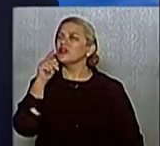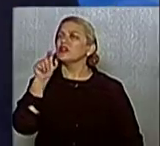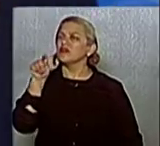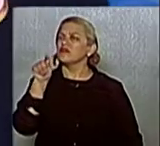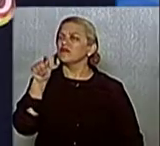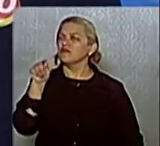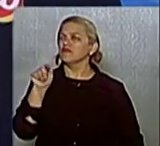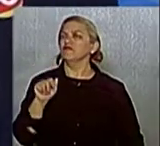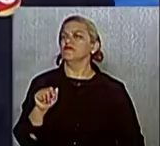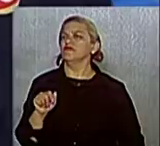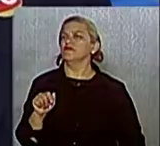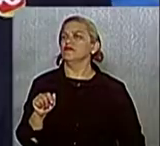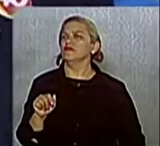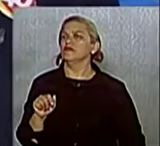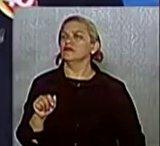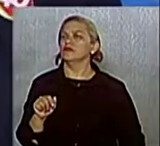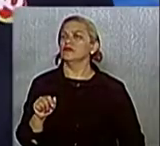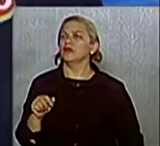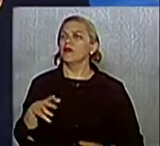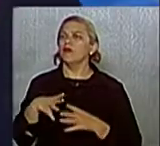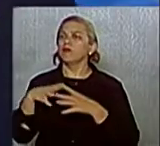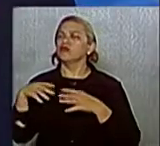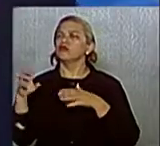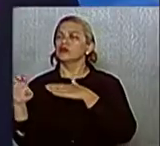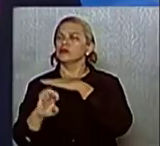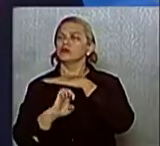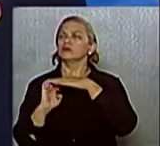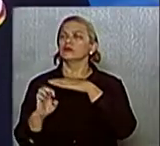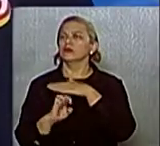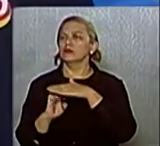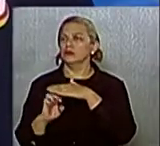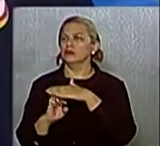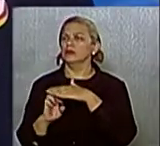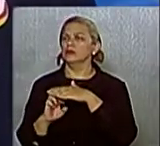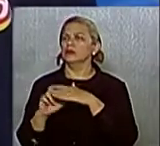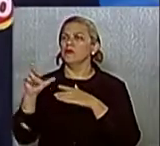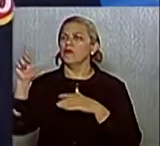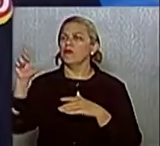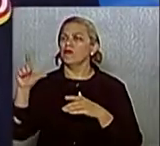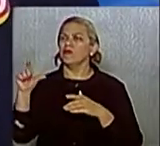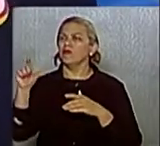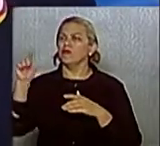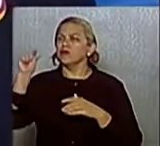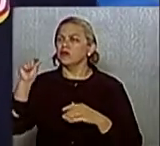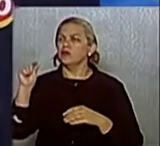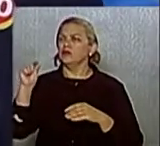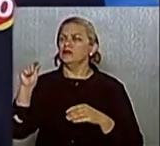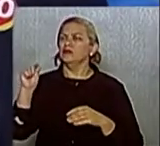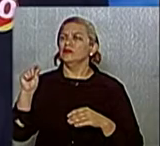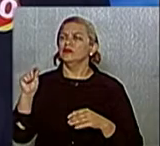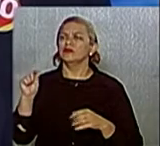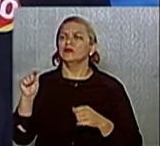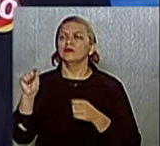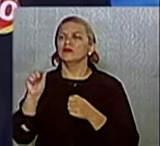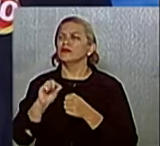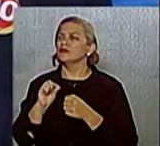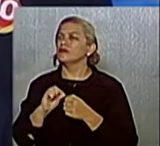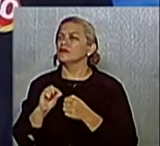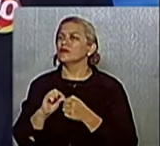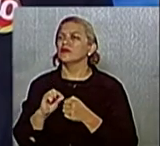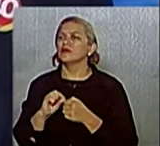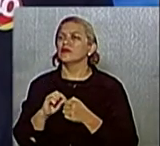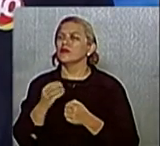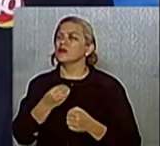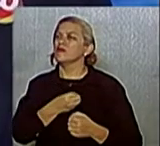Tânia, a grande empresa, como a média, como a pequena empresa, não sobrevive se não tiver lucro.